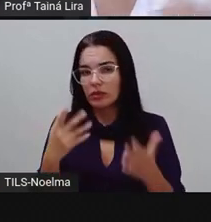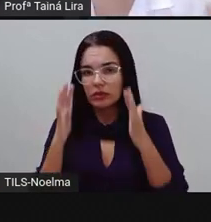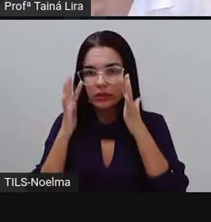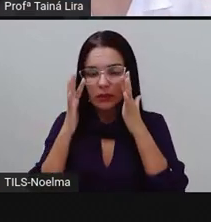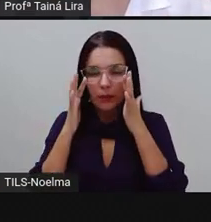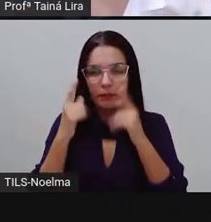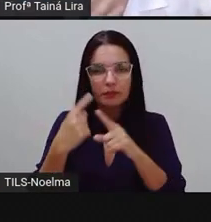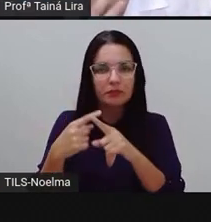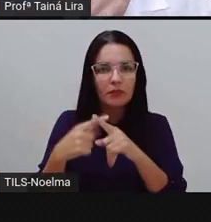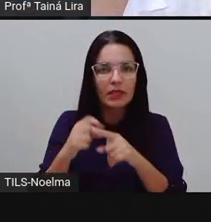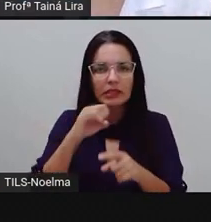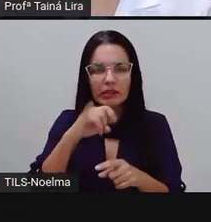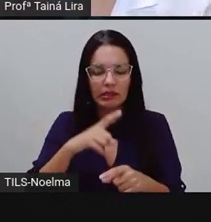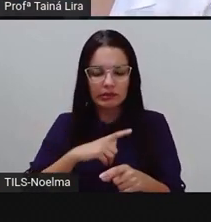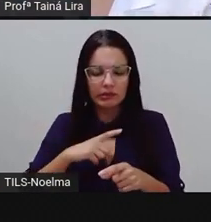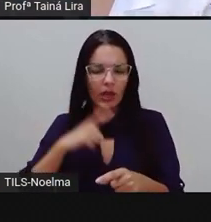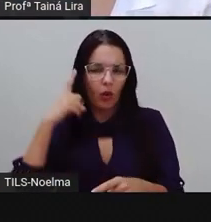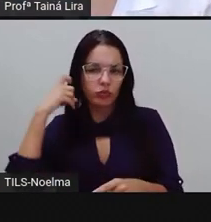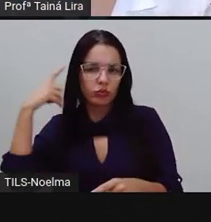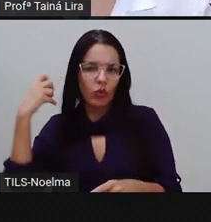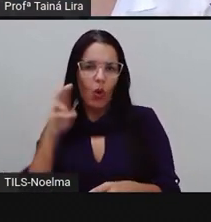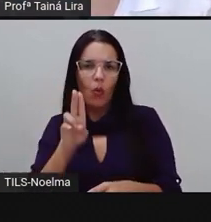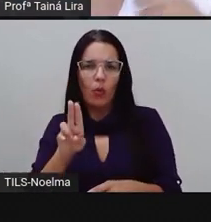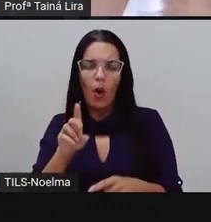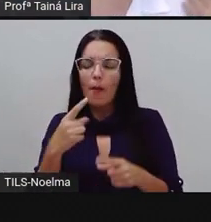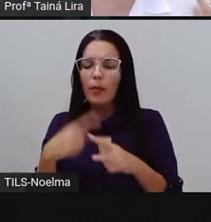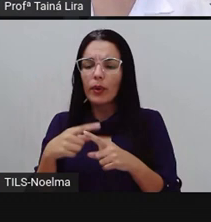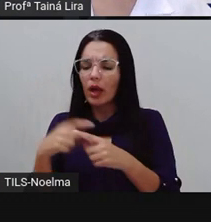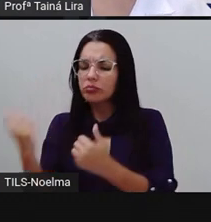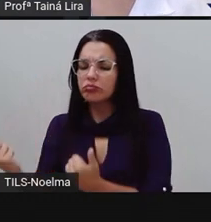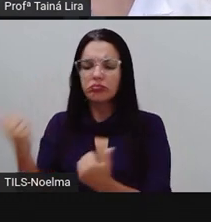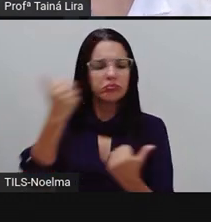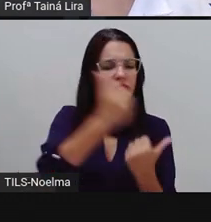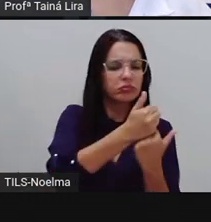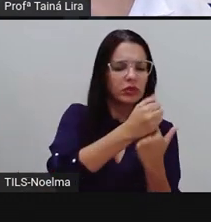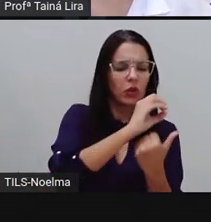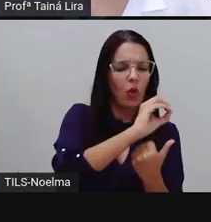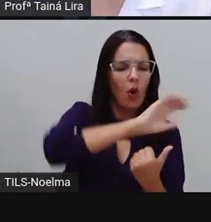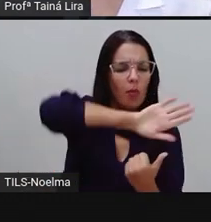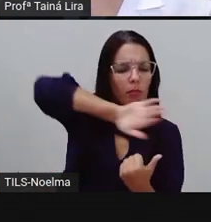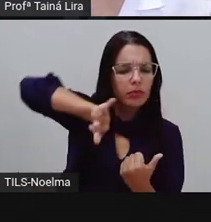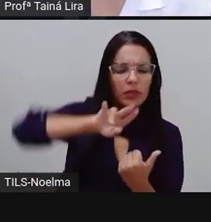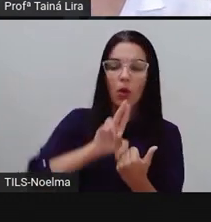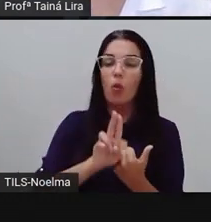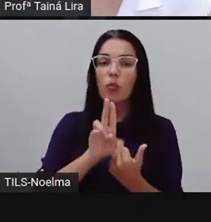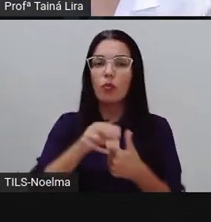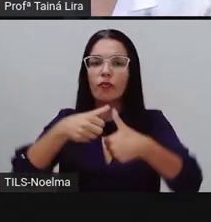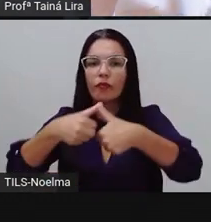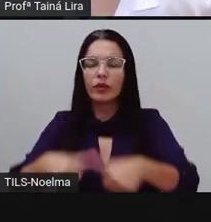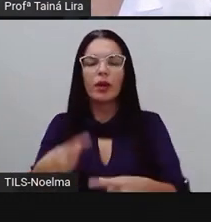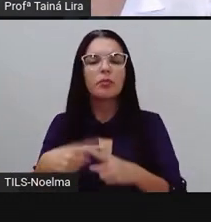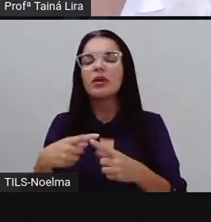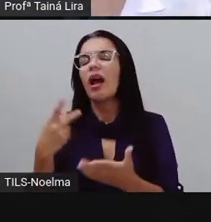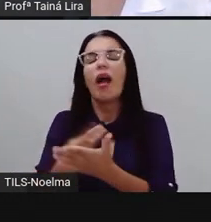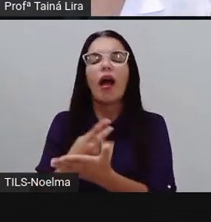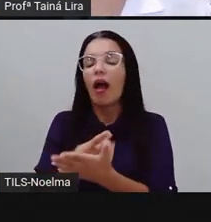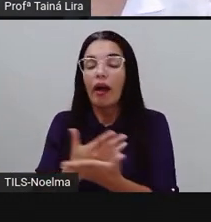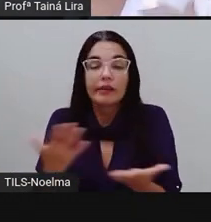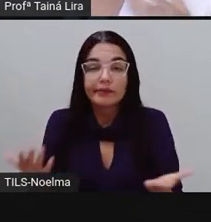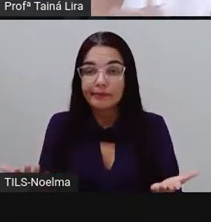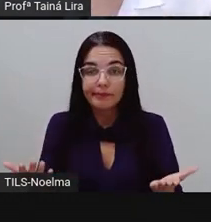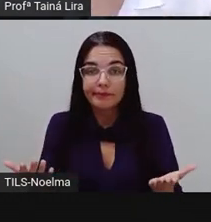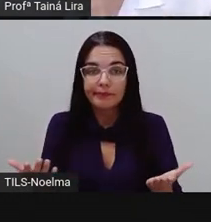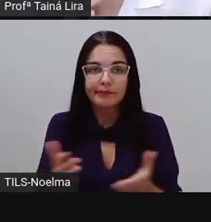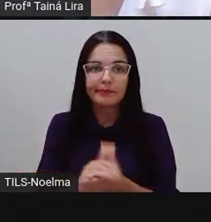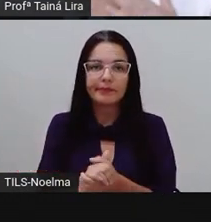Porque se tem um som de u, por que a gente não pode colocar u, a gente tem que colocar o ó? Por que é que ele tá errado se eu colocar o u?